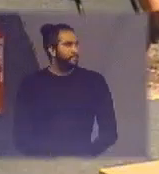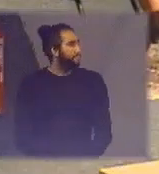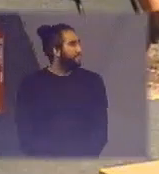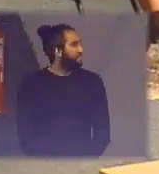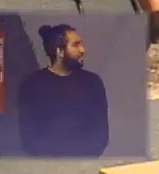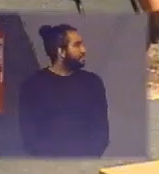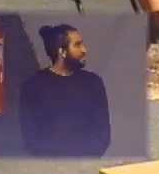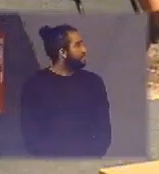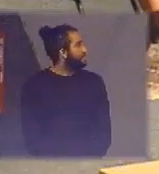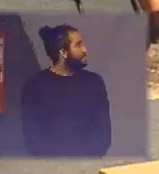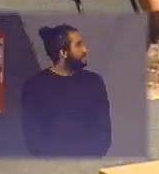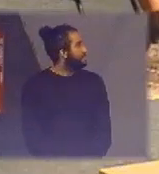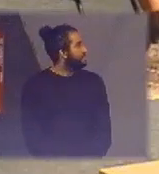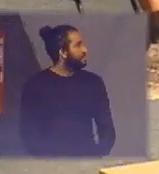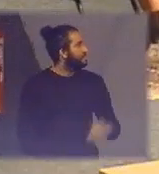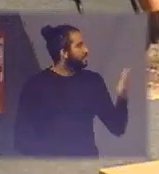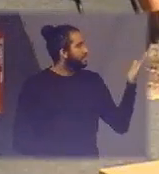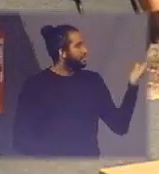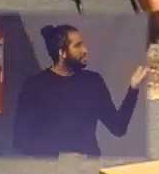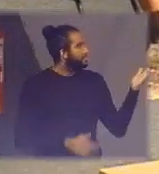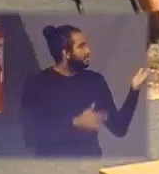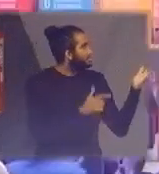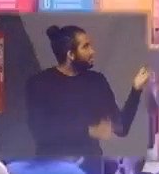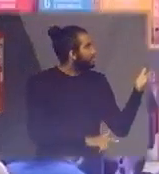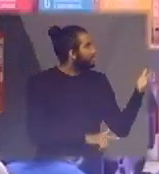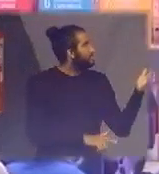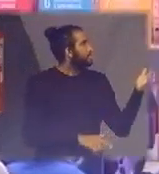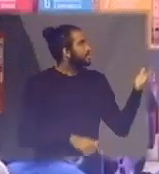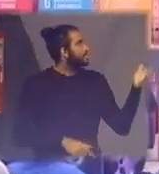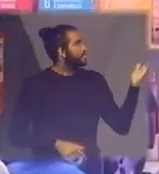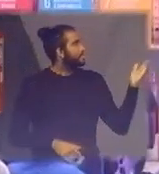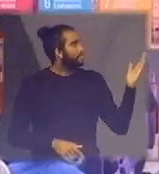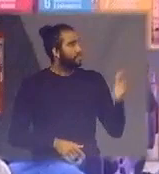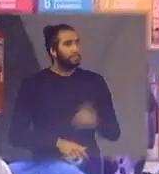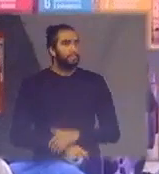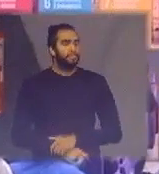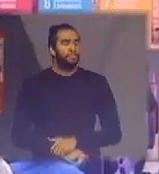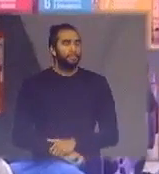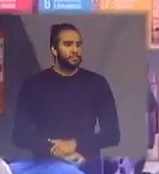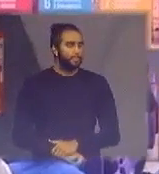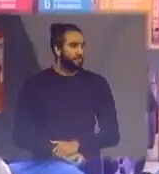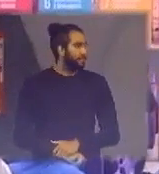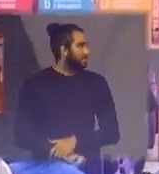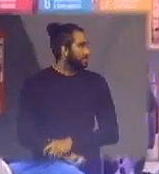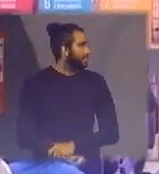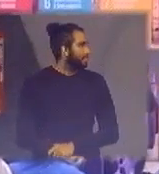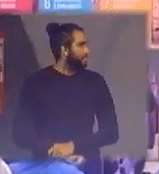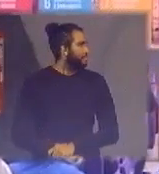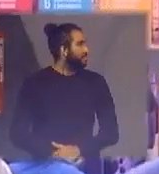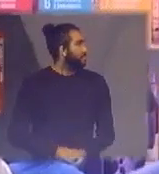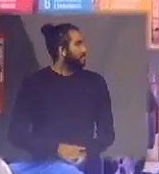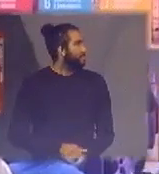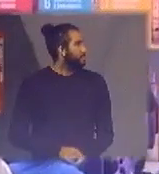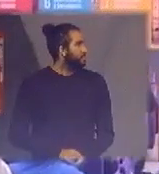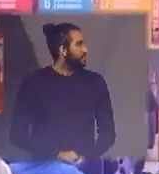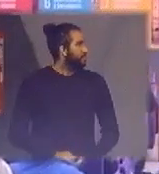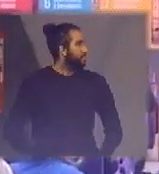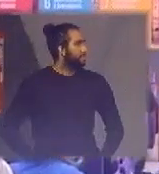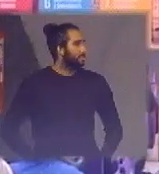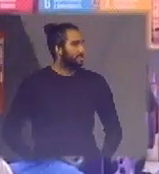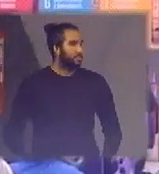de novo está mais no setor da empresária qual o nível de comprometimento das empresas fabricantes de eletrônicos com a destinação final dos resíduos eletrônicos no Brasil